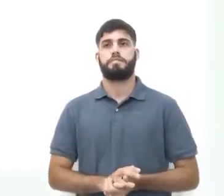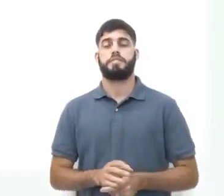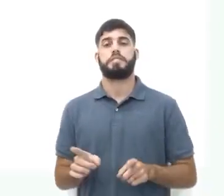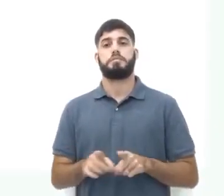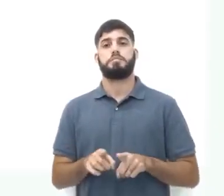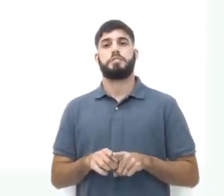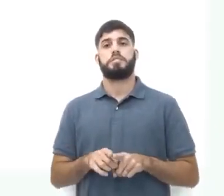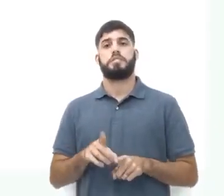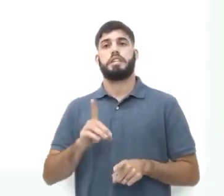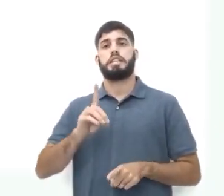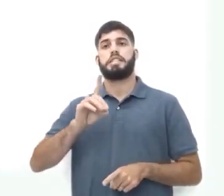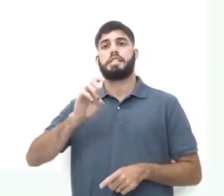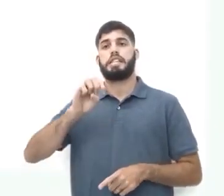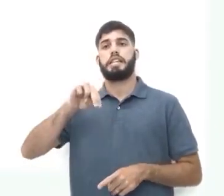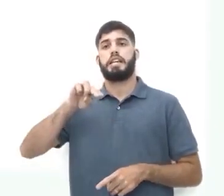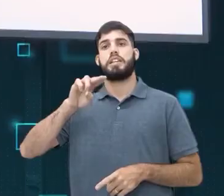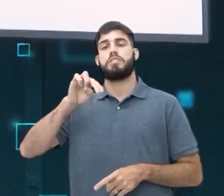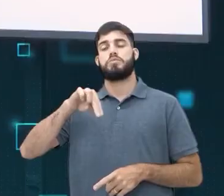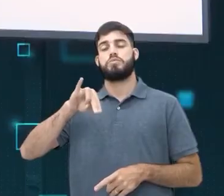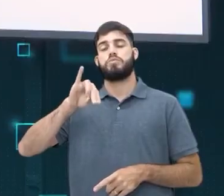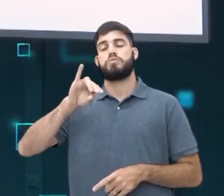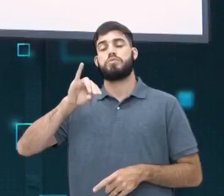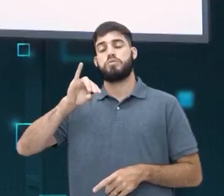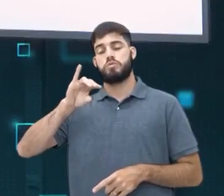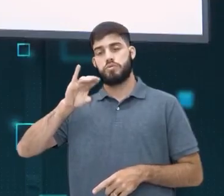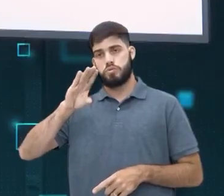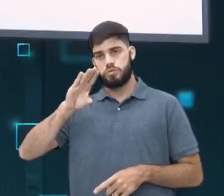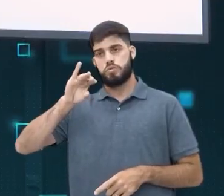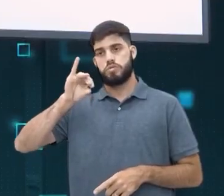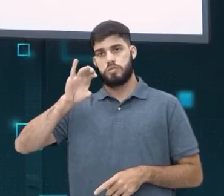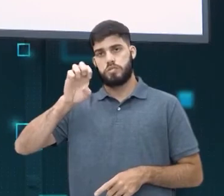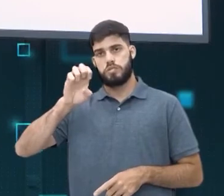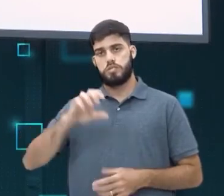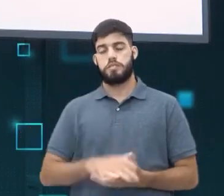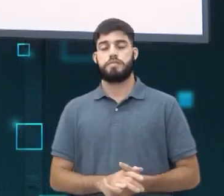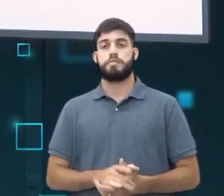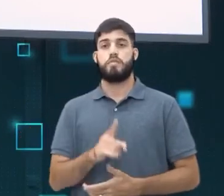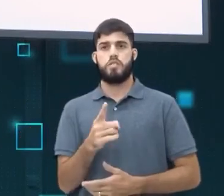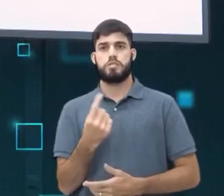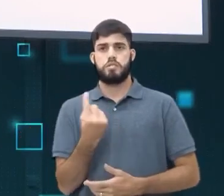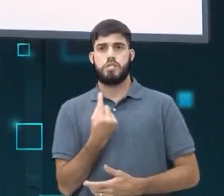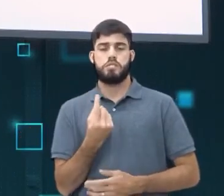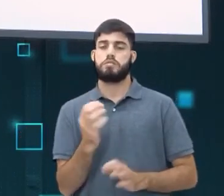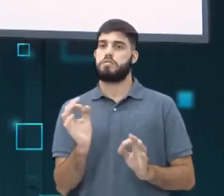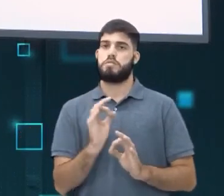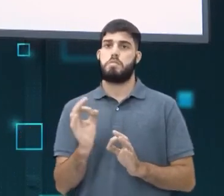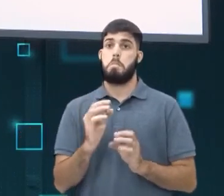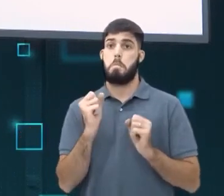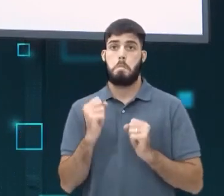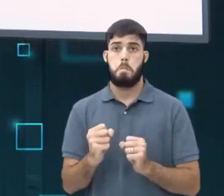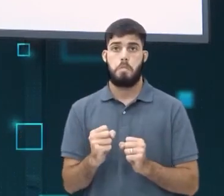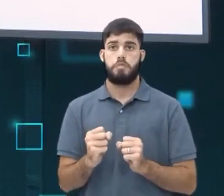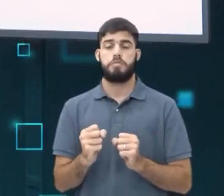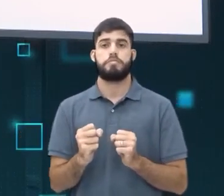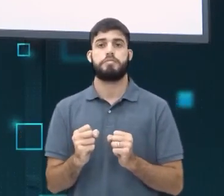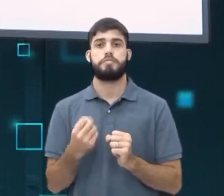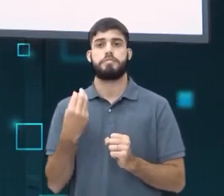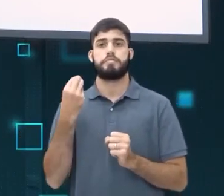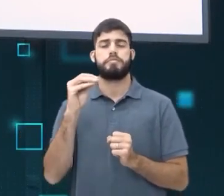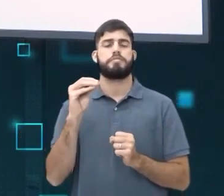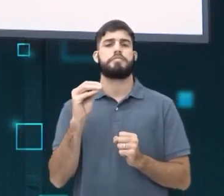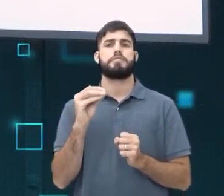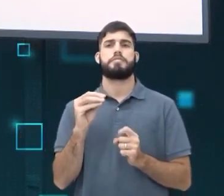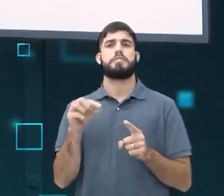Denuncie. Gente, isso também é muito importante. Você não está sozinho. Você pode denunciar comentários